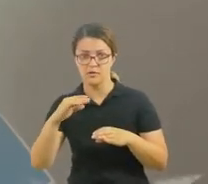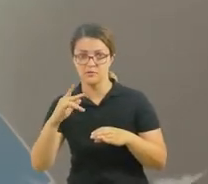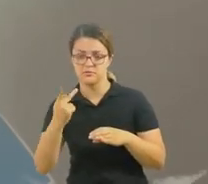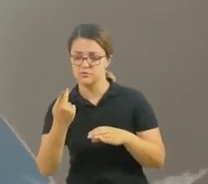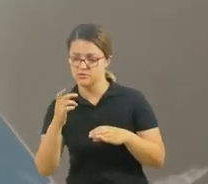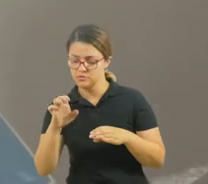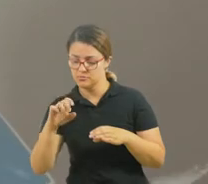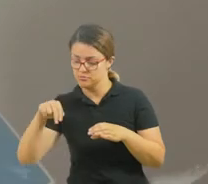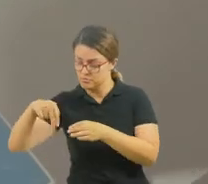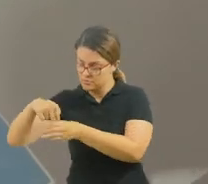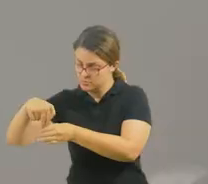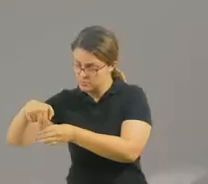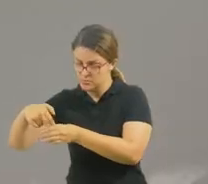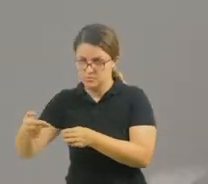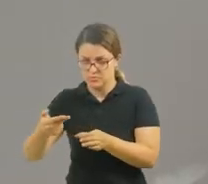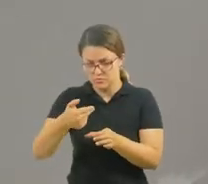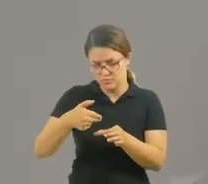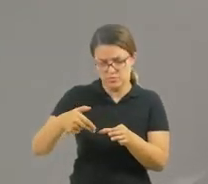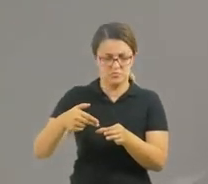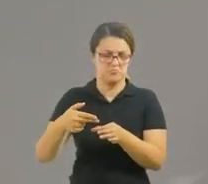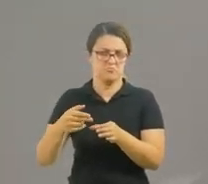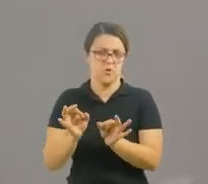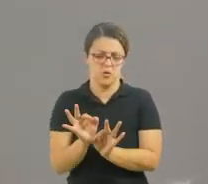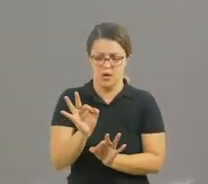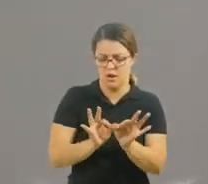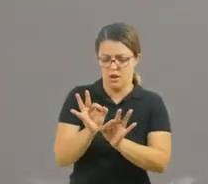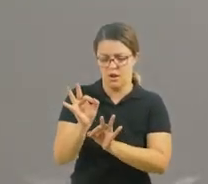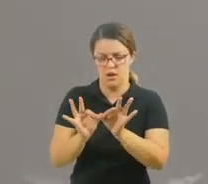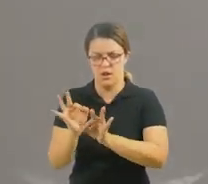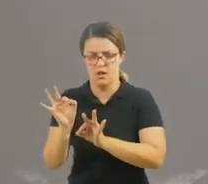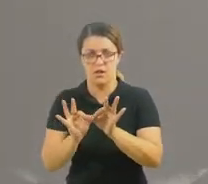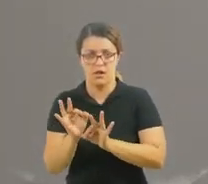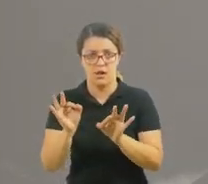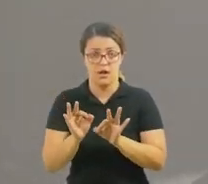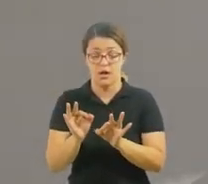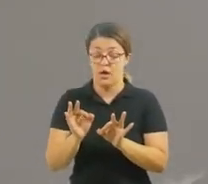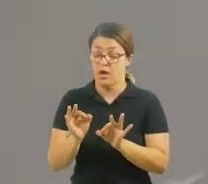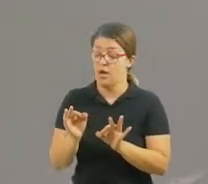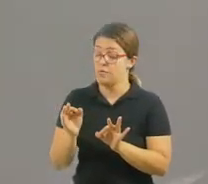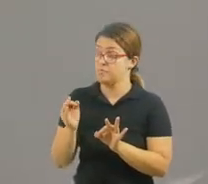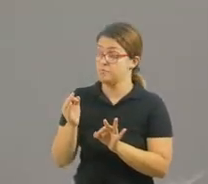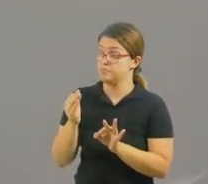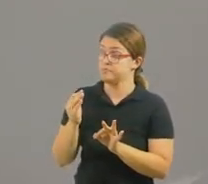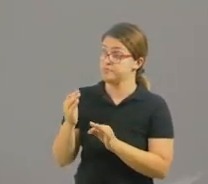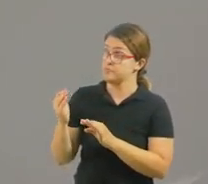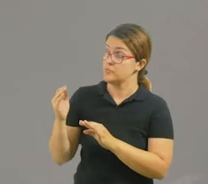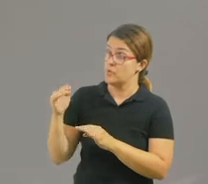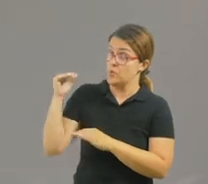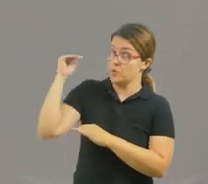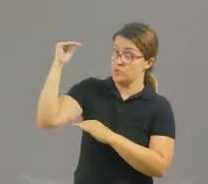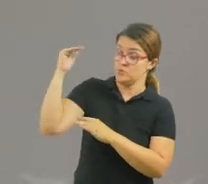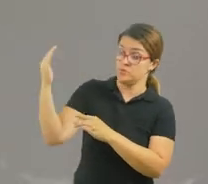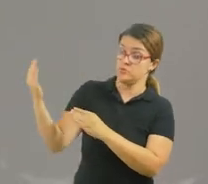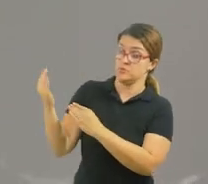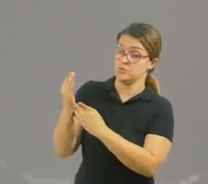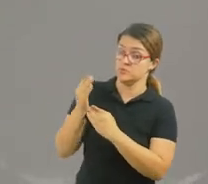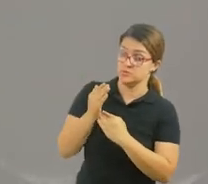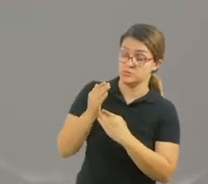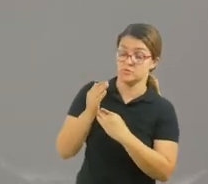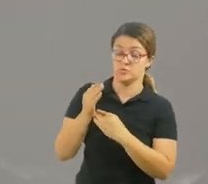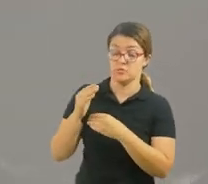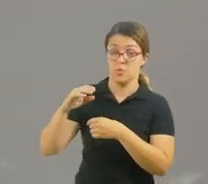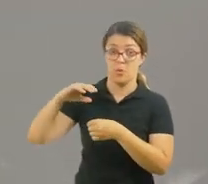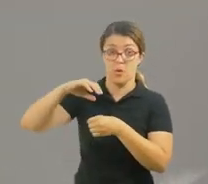quiserem, podem enfeitar bastante, tá? Depois, com a ajuda de um adulto, vocês vão precisar colar a